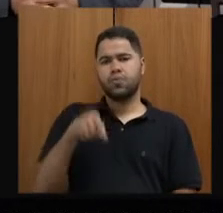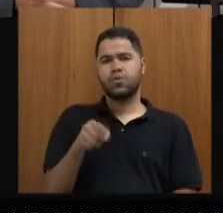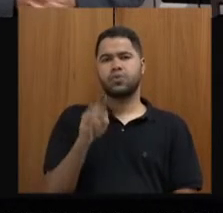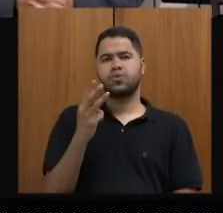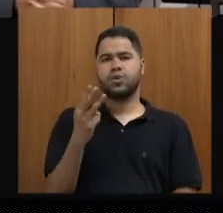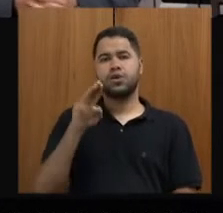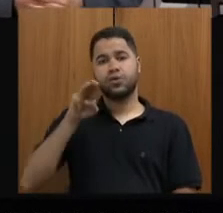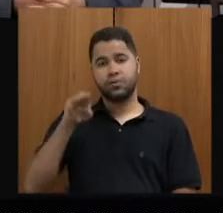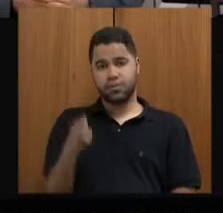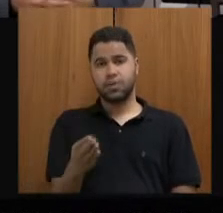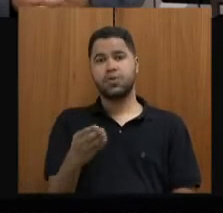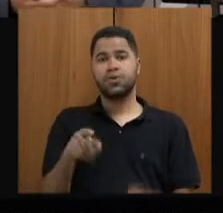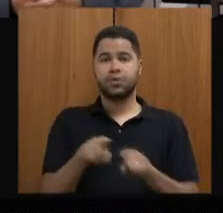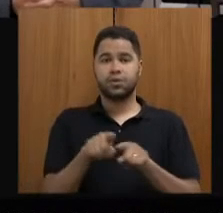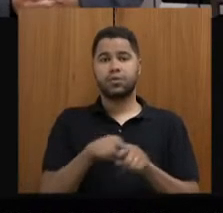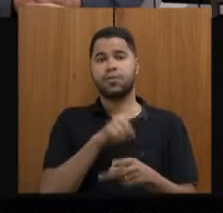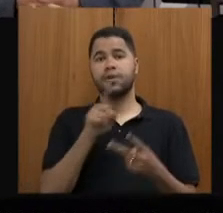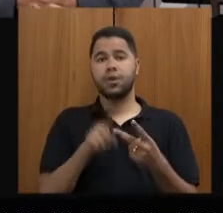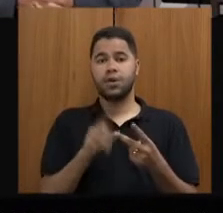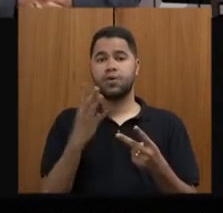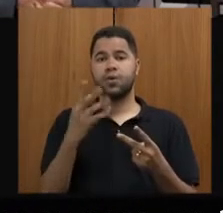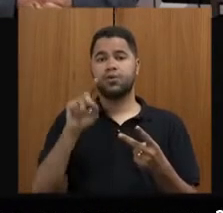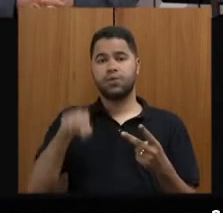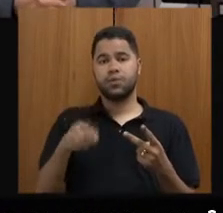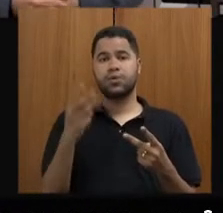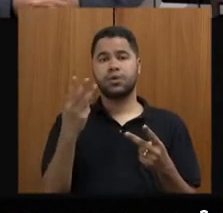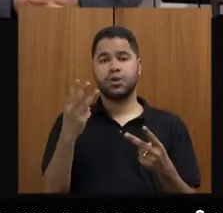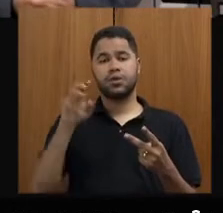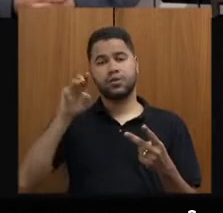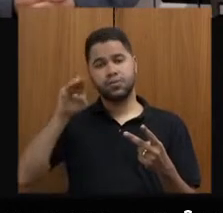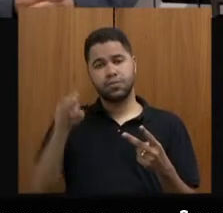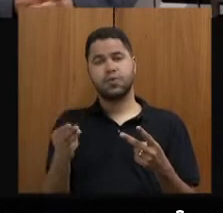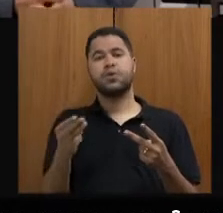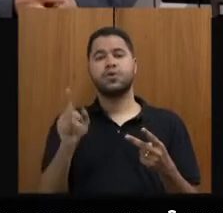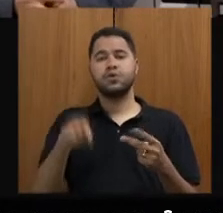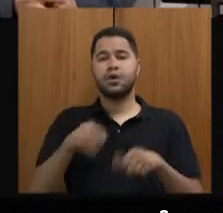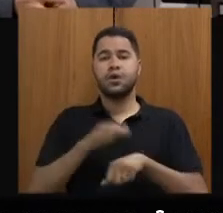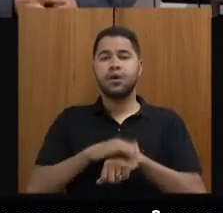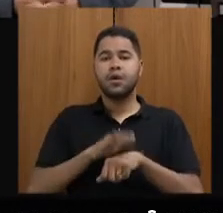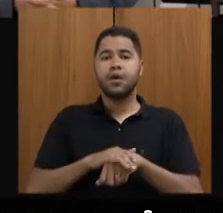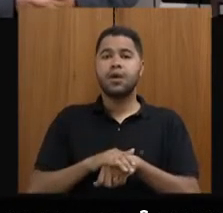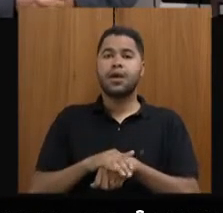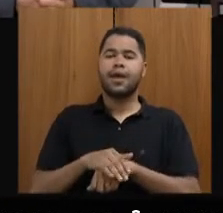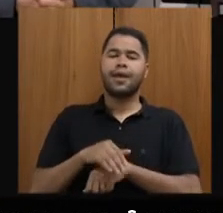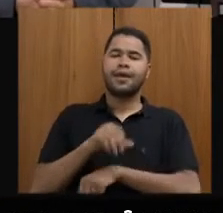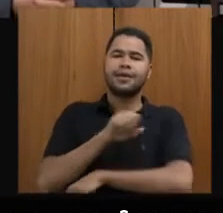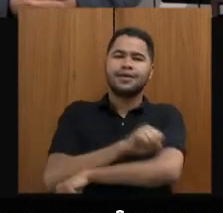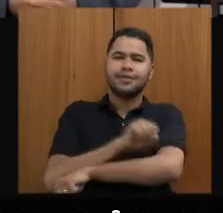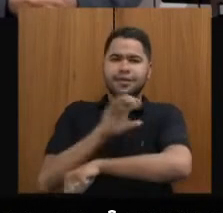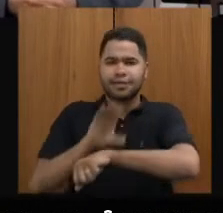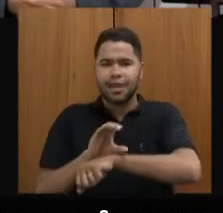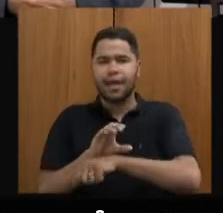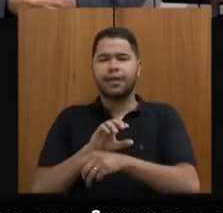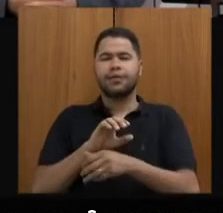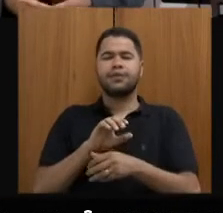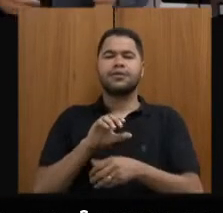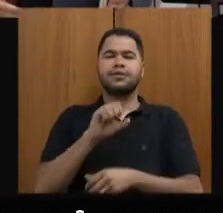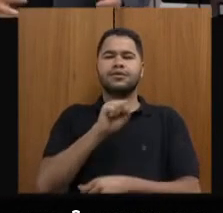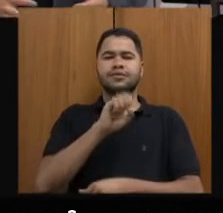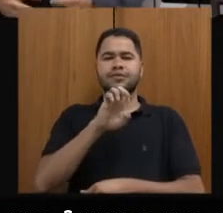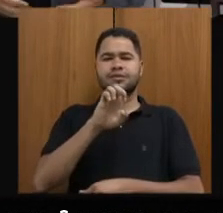aproximadamente 4,2 milhões, serão investidos pelo sistema FEComércio, Sesc e Senac, que são